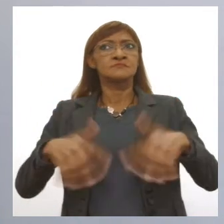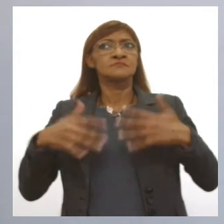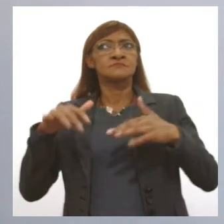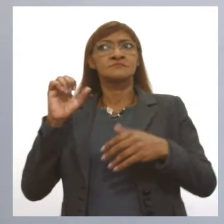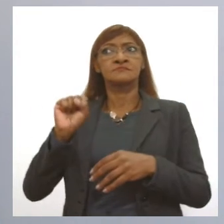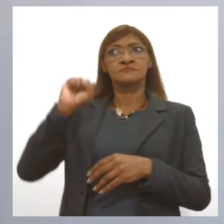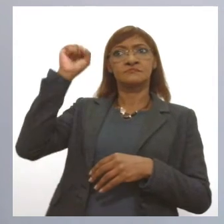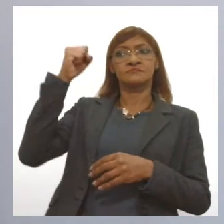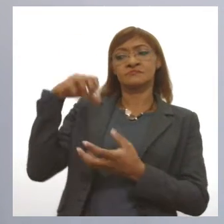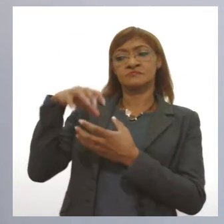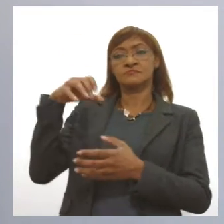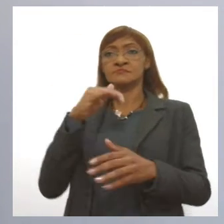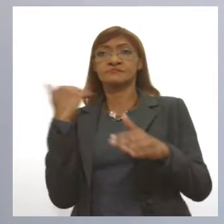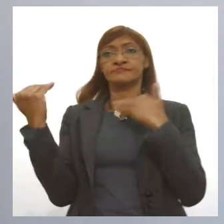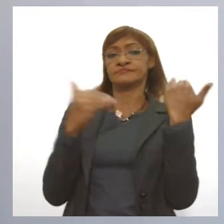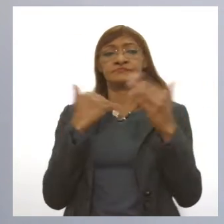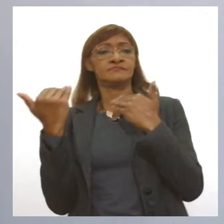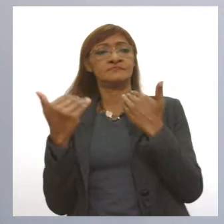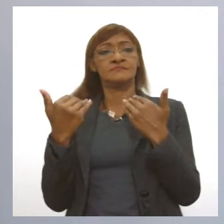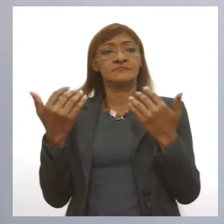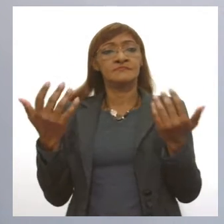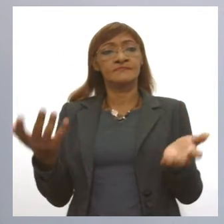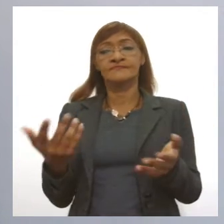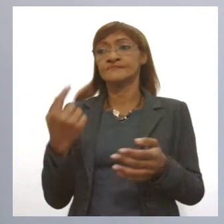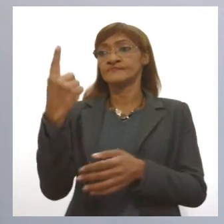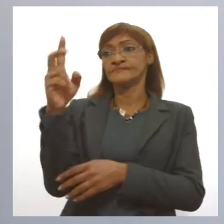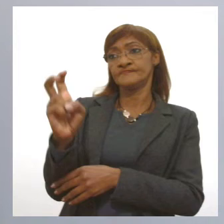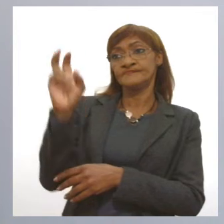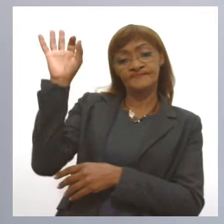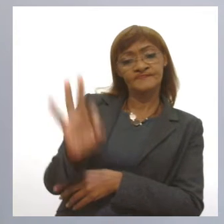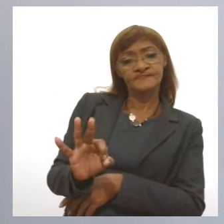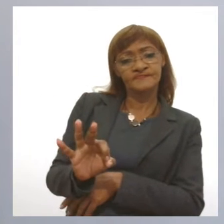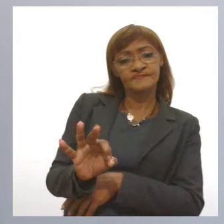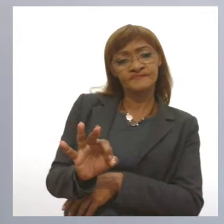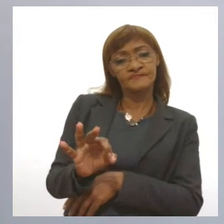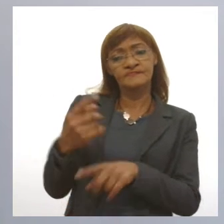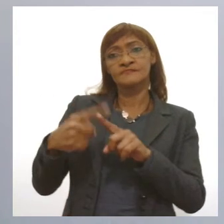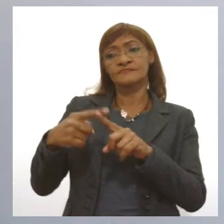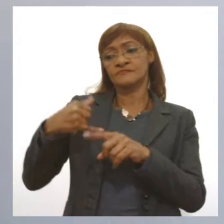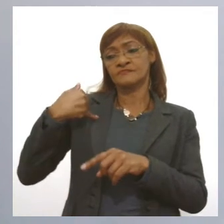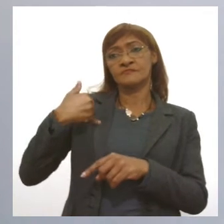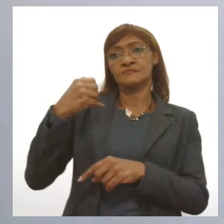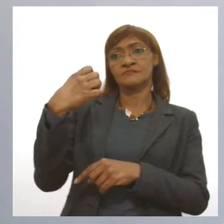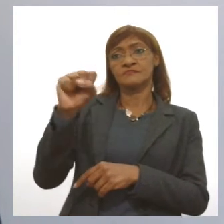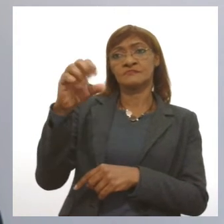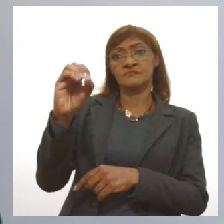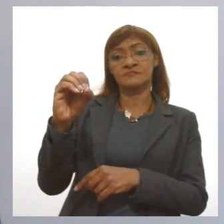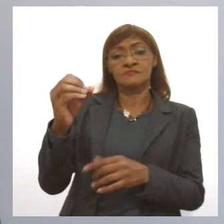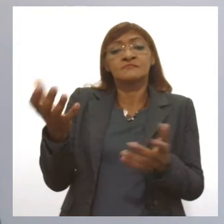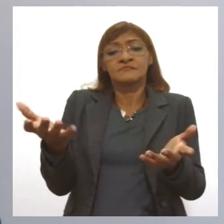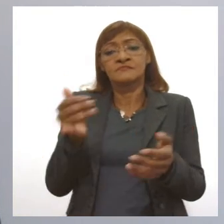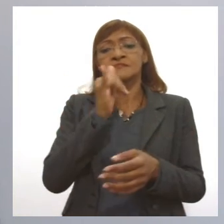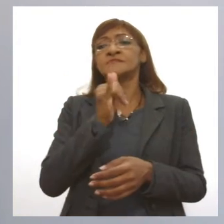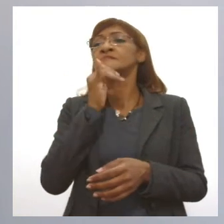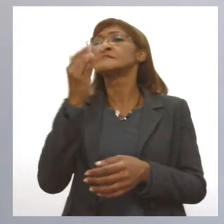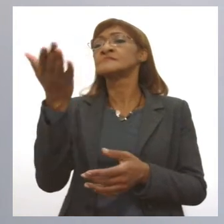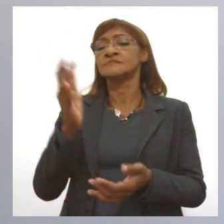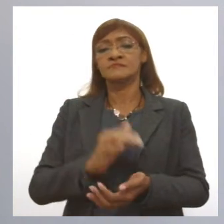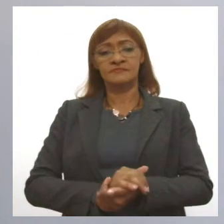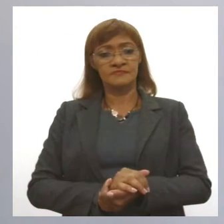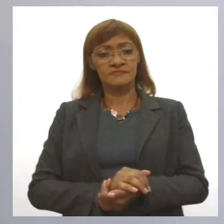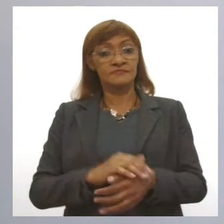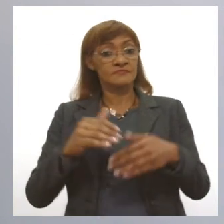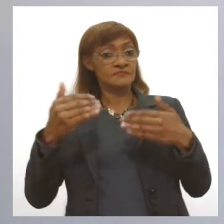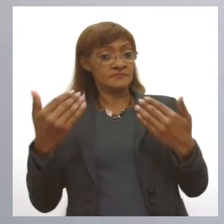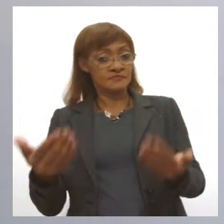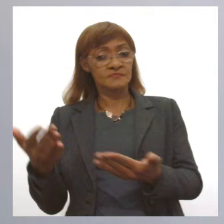morrem mais, chegando a 15% de mortalidade quando você tem acima de 80 anos, por exemplo. Então, o jovem, ele tem um